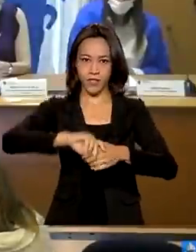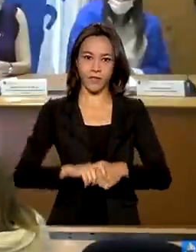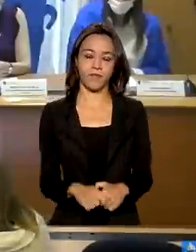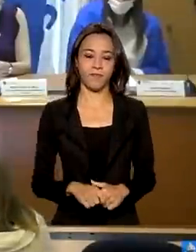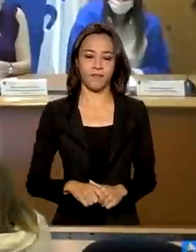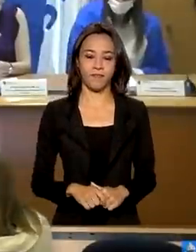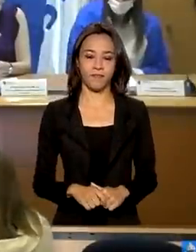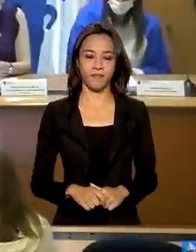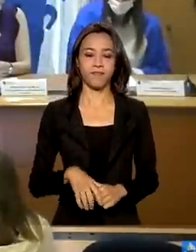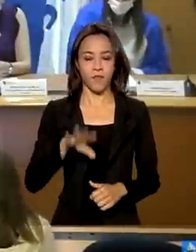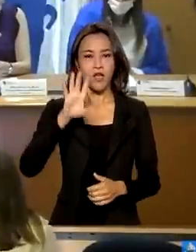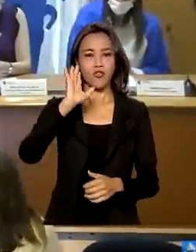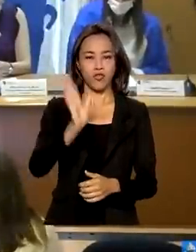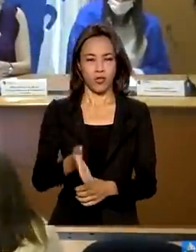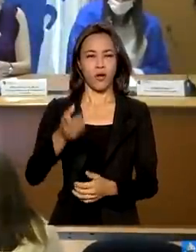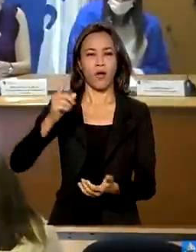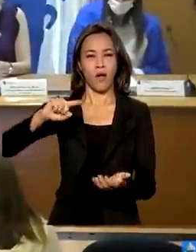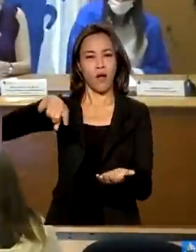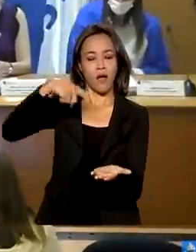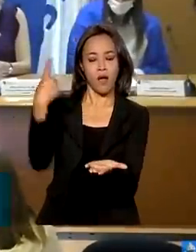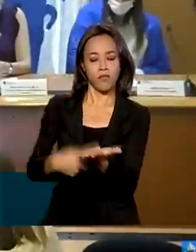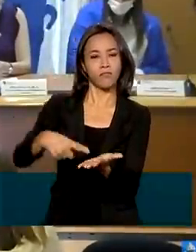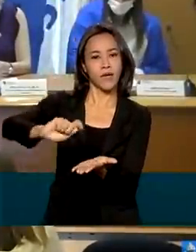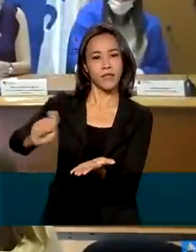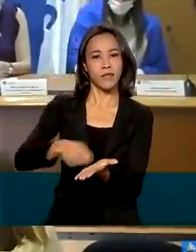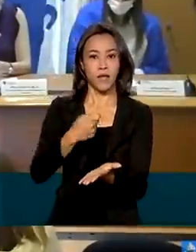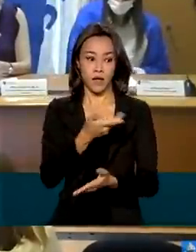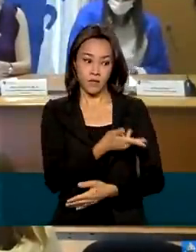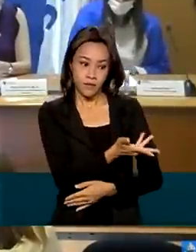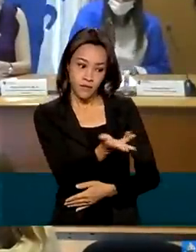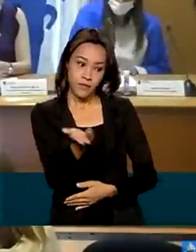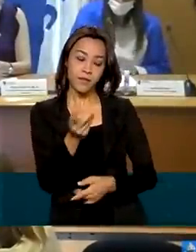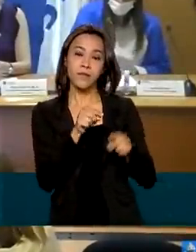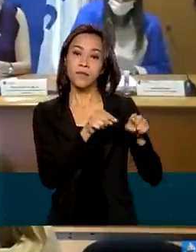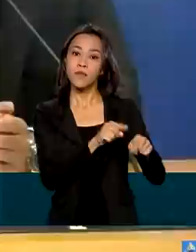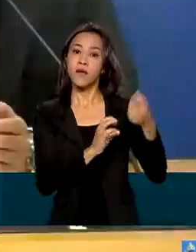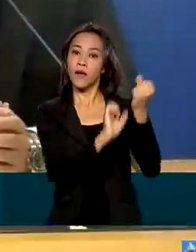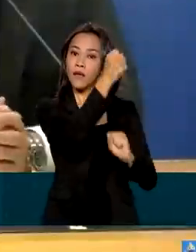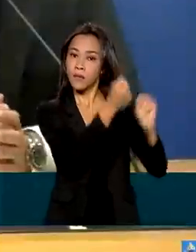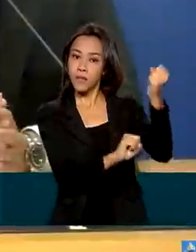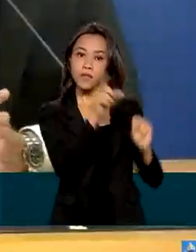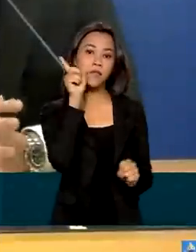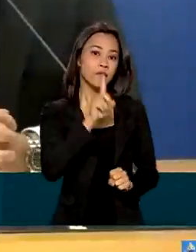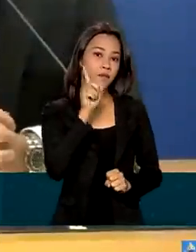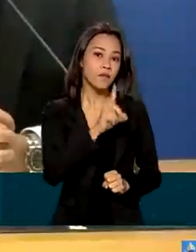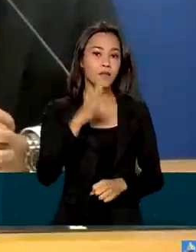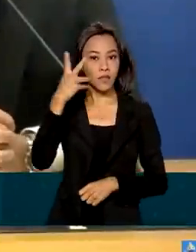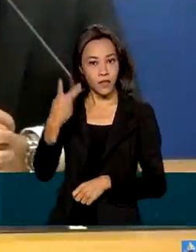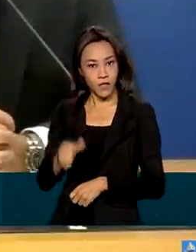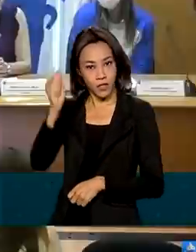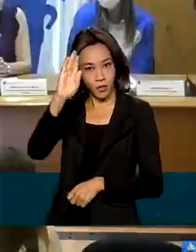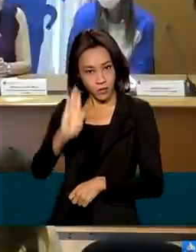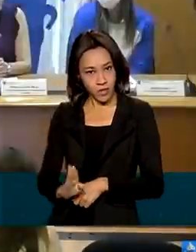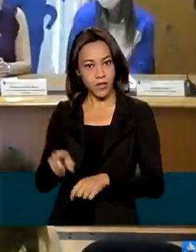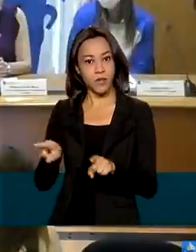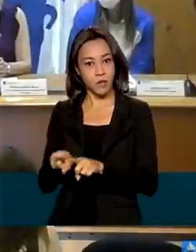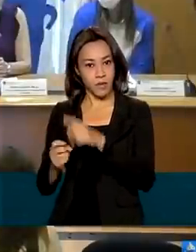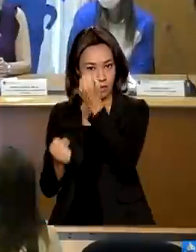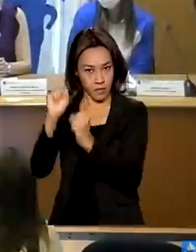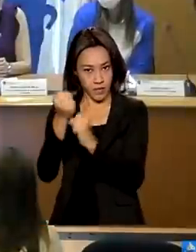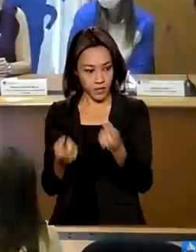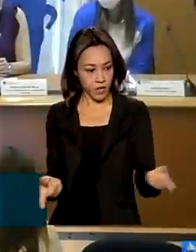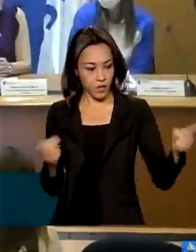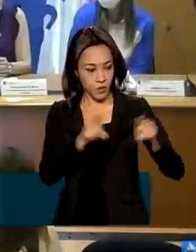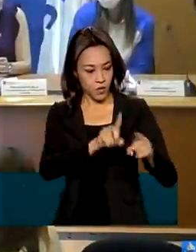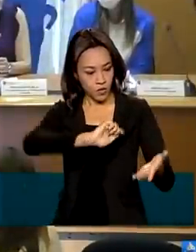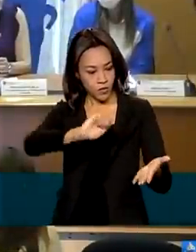Com o acordo assinado entre a farmacêutica norte-americana Pfizer e a brasileira Europharma, as atividades